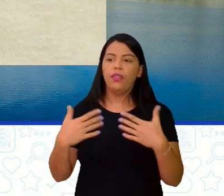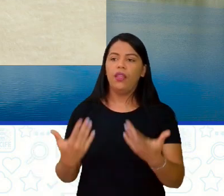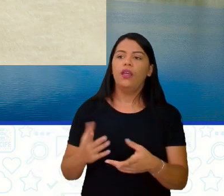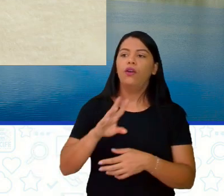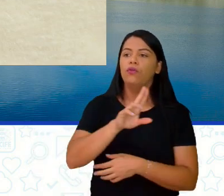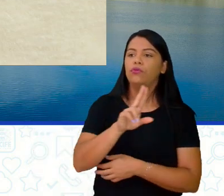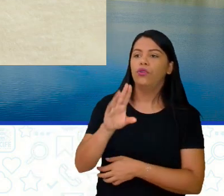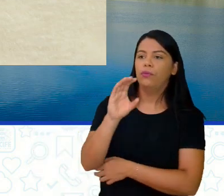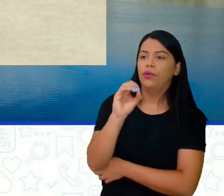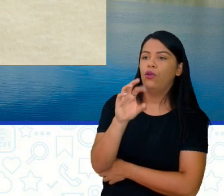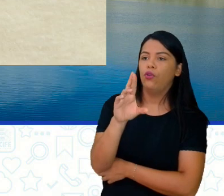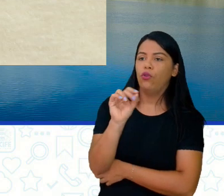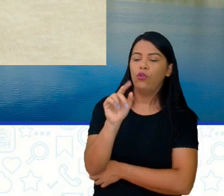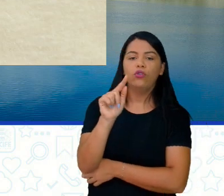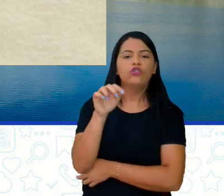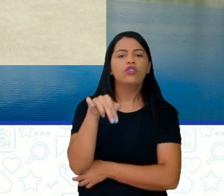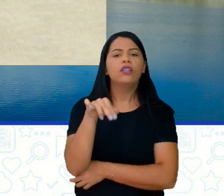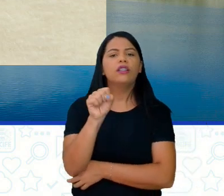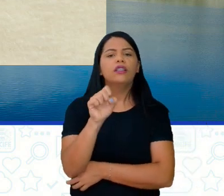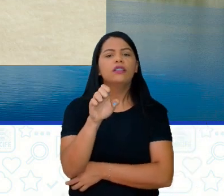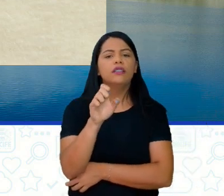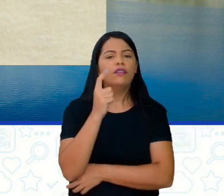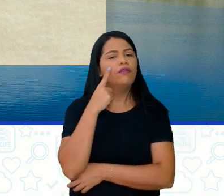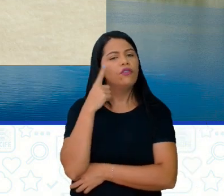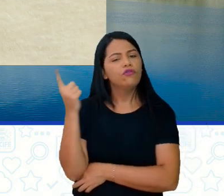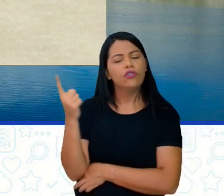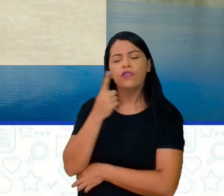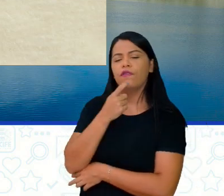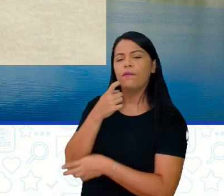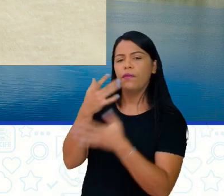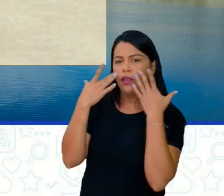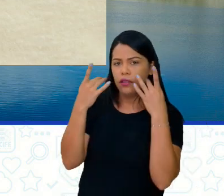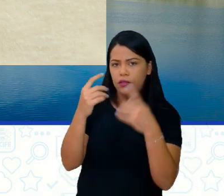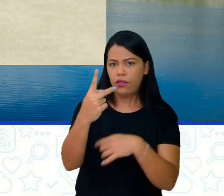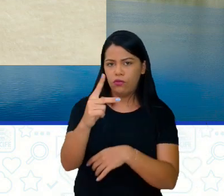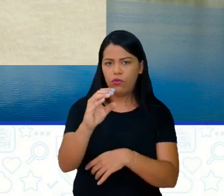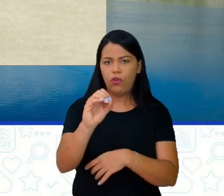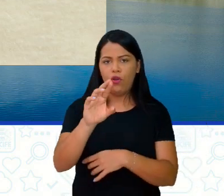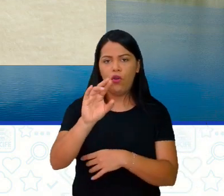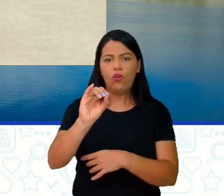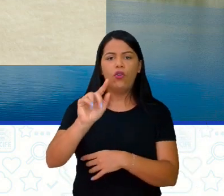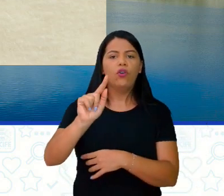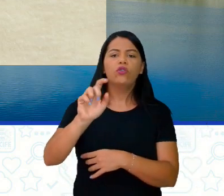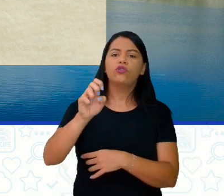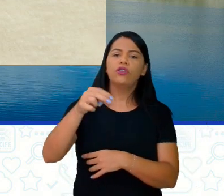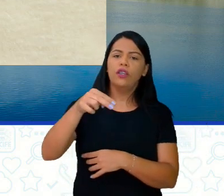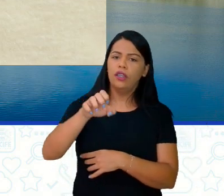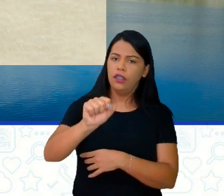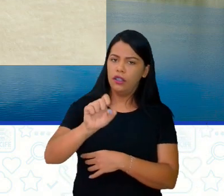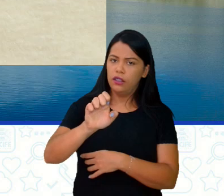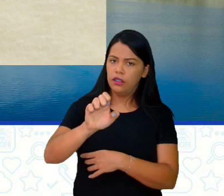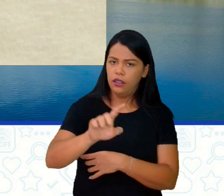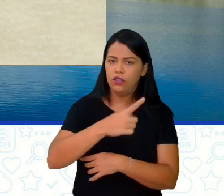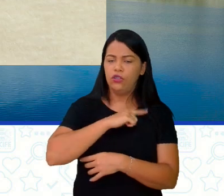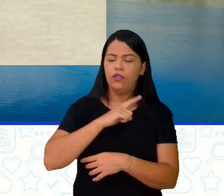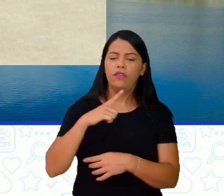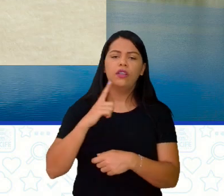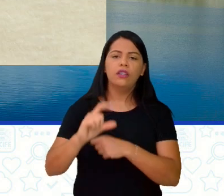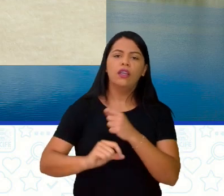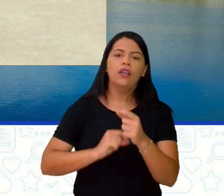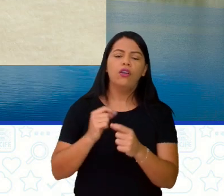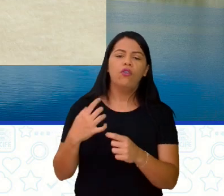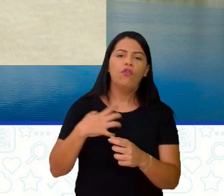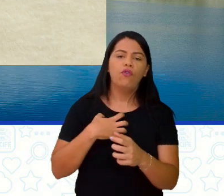ele é marcado até de vermelho ali, a escrita vermelha, para chamar sua atenção, a gente vai ter aí a